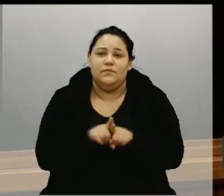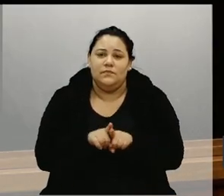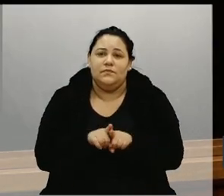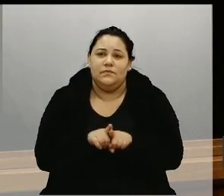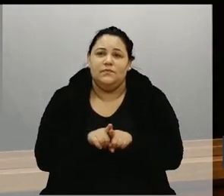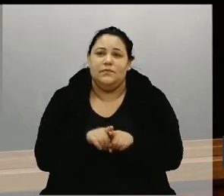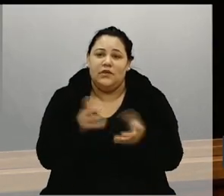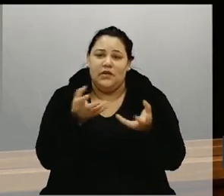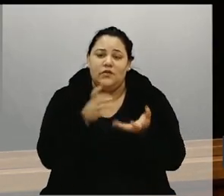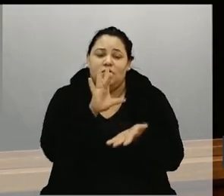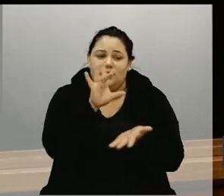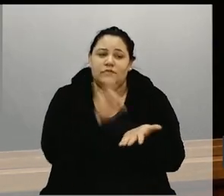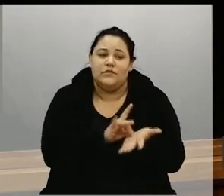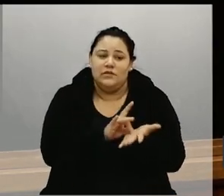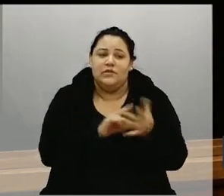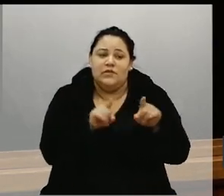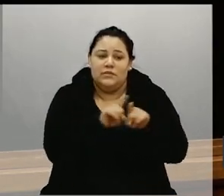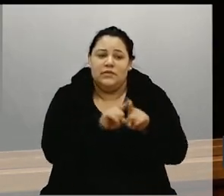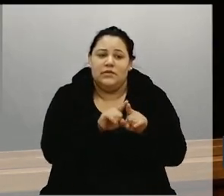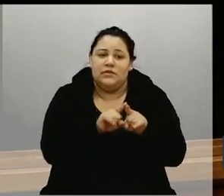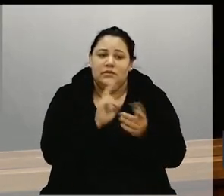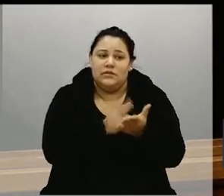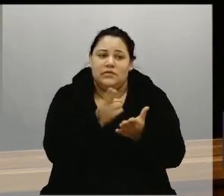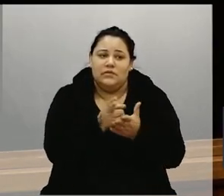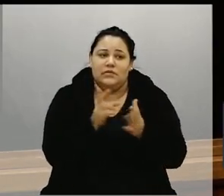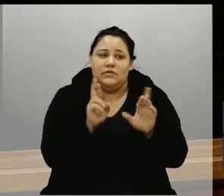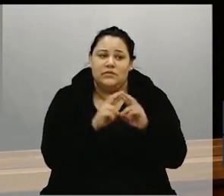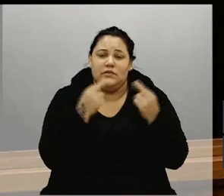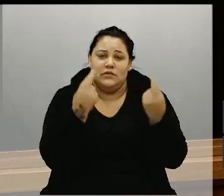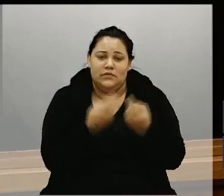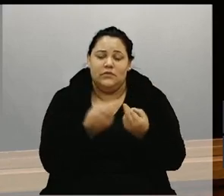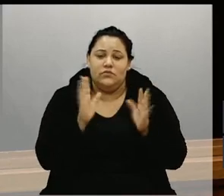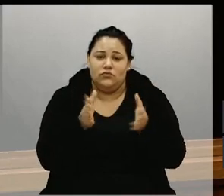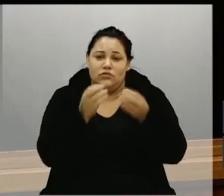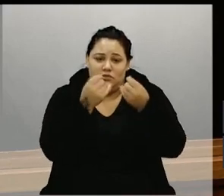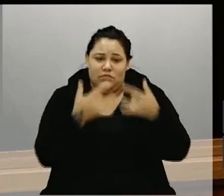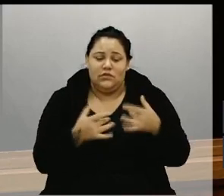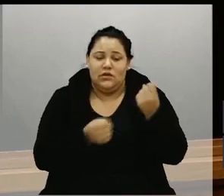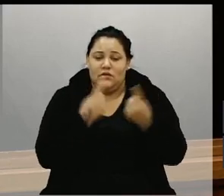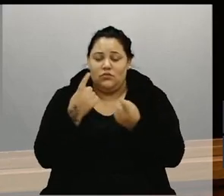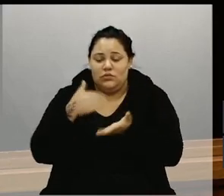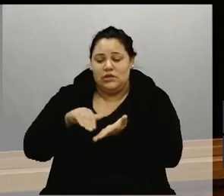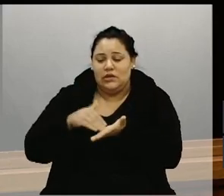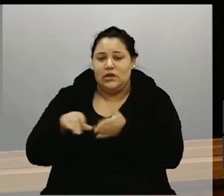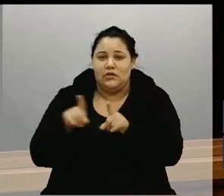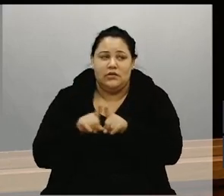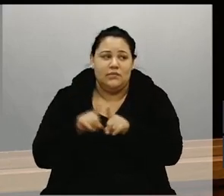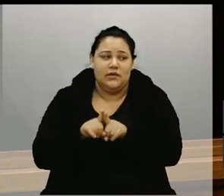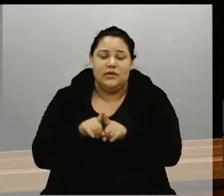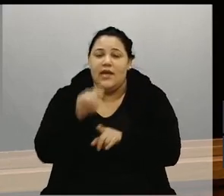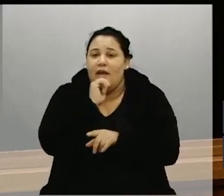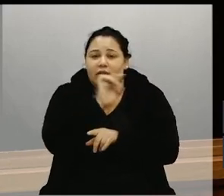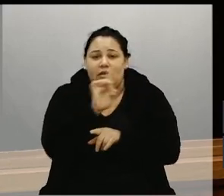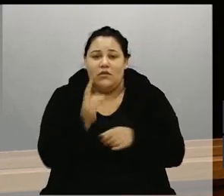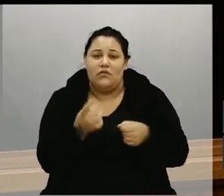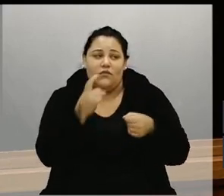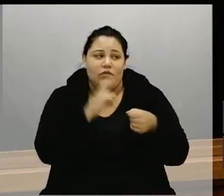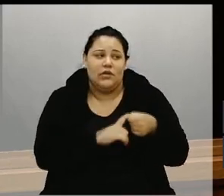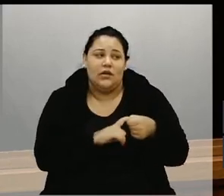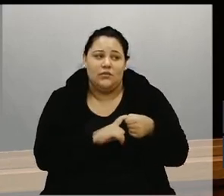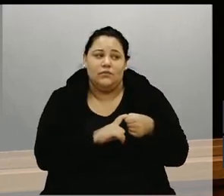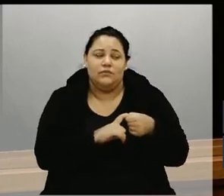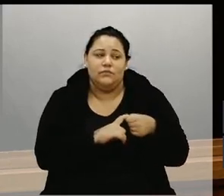registro. Eu várias vezes em reunião, inclusive com o prefeito, eu comentei de alguns secretários que não retornaram, e tem,